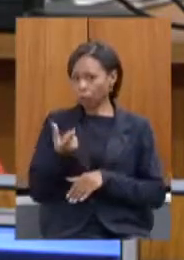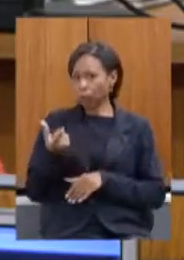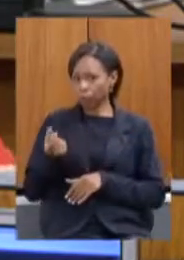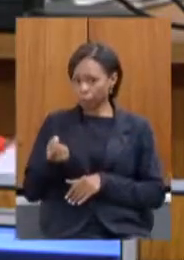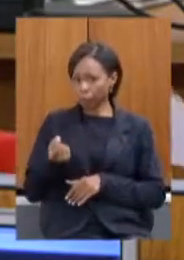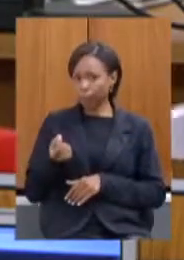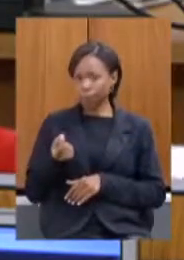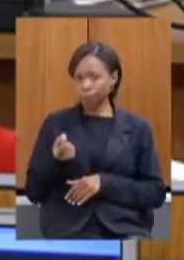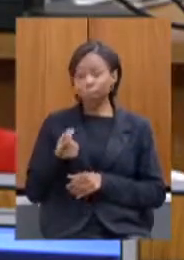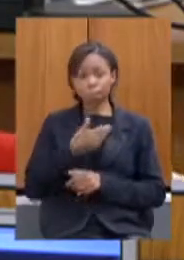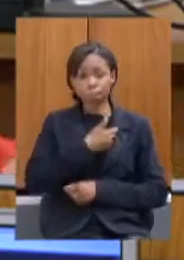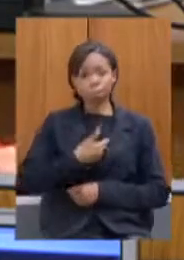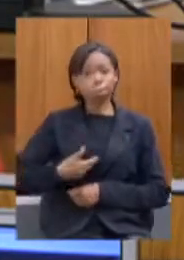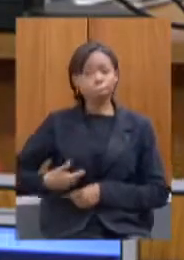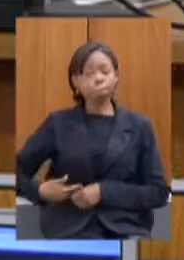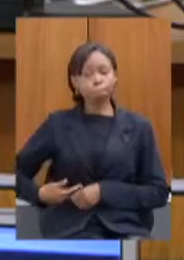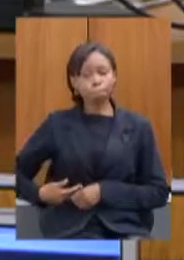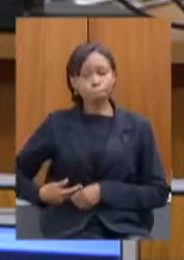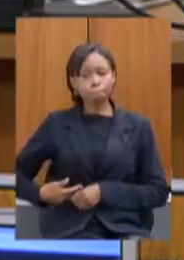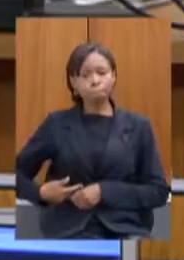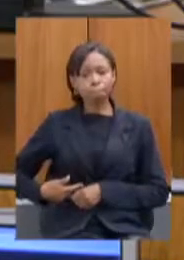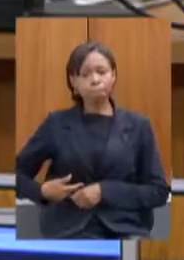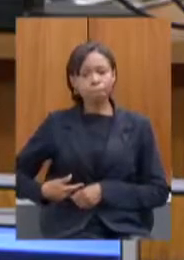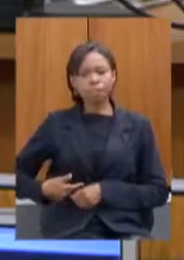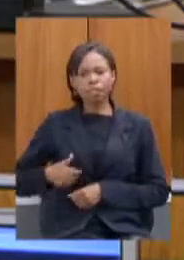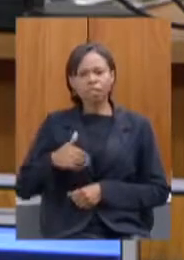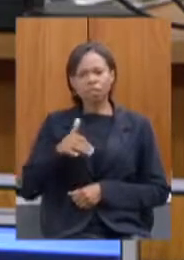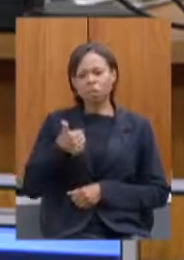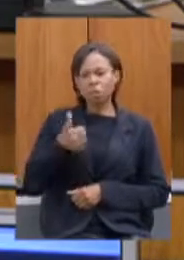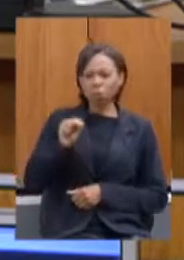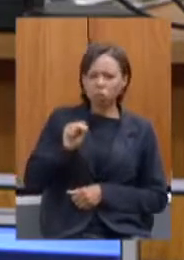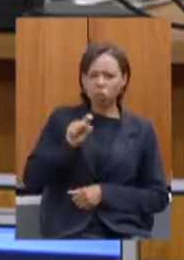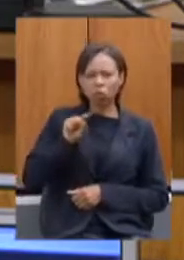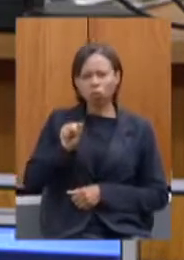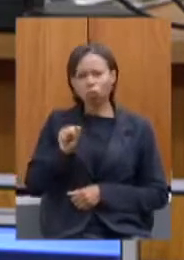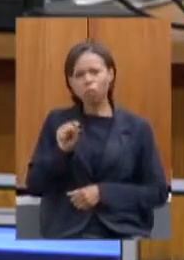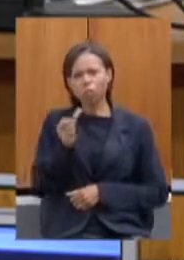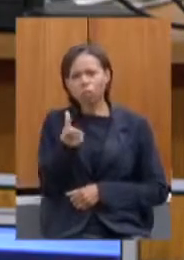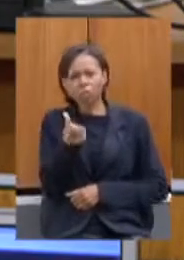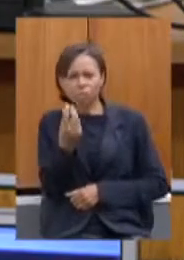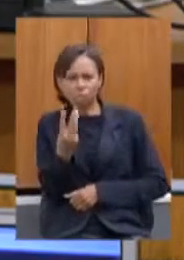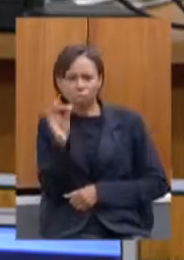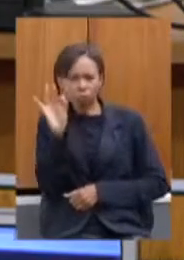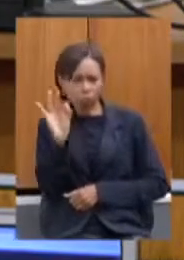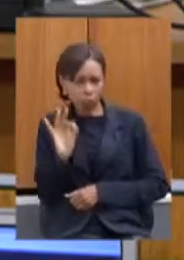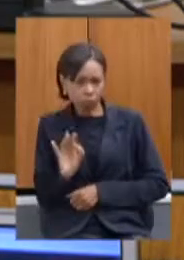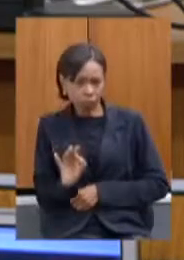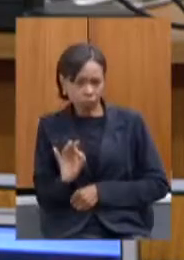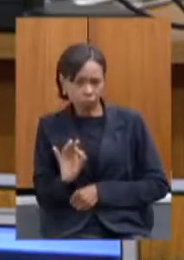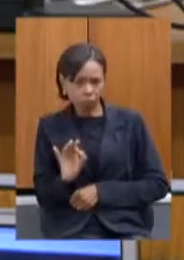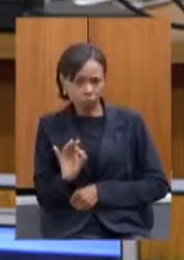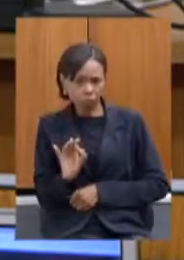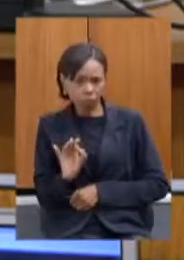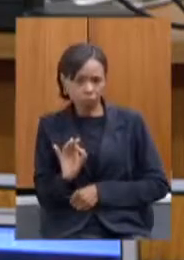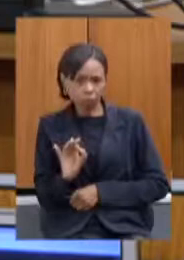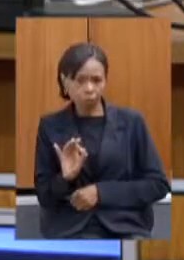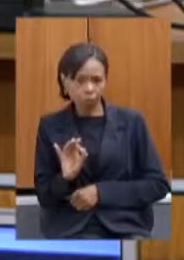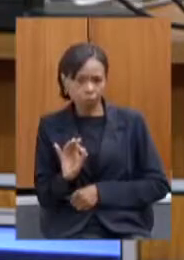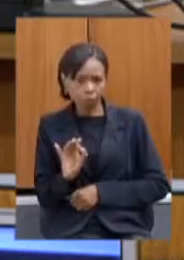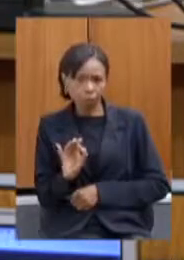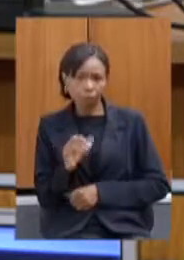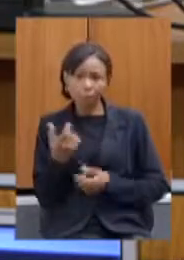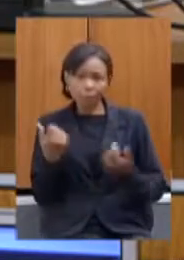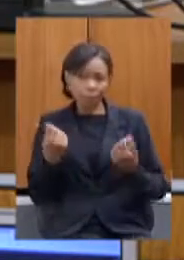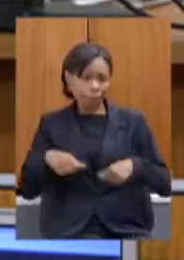o governo fica em 18,63% sendo que deveria